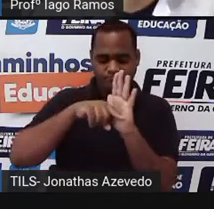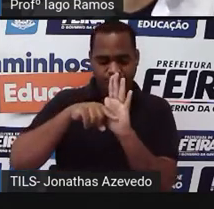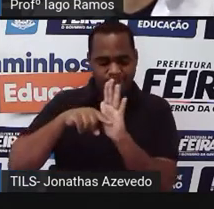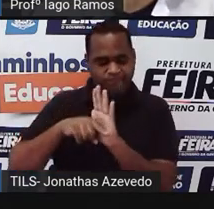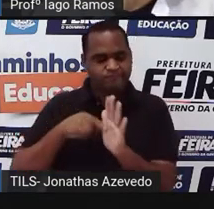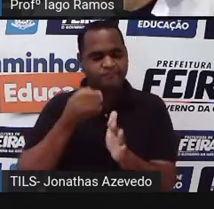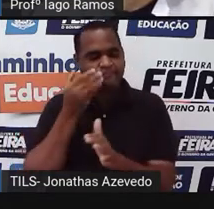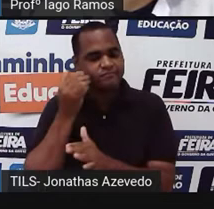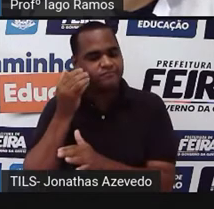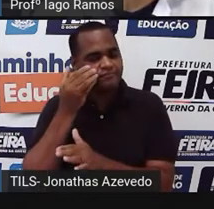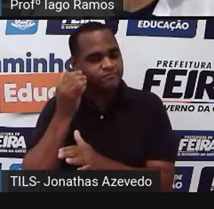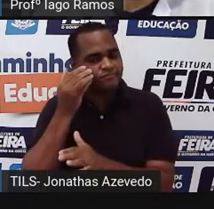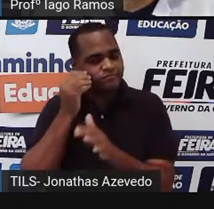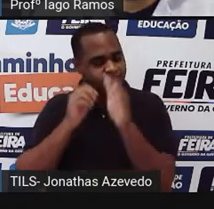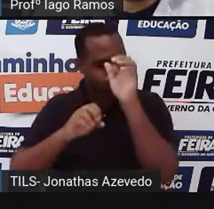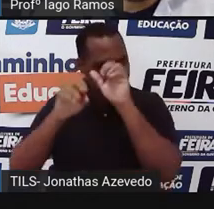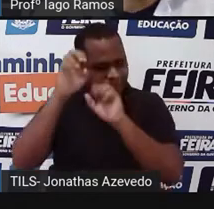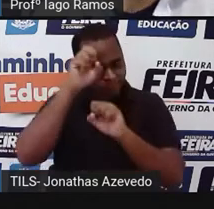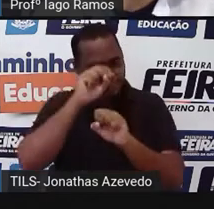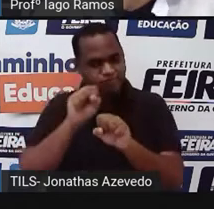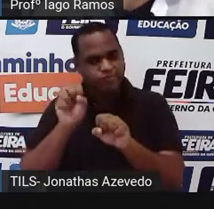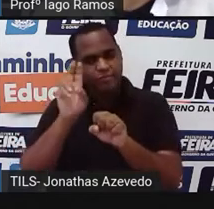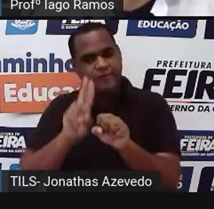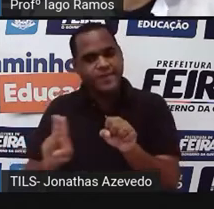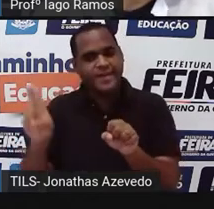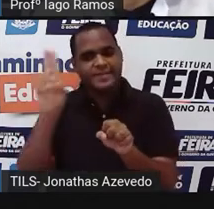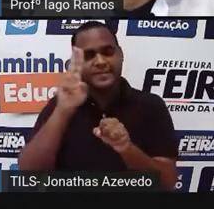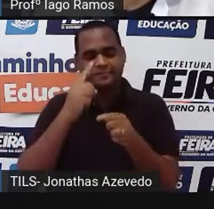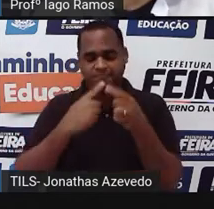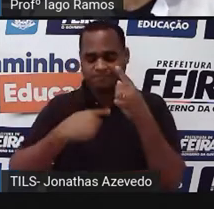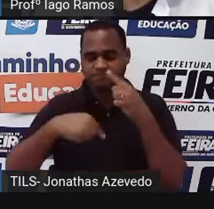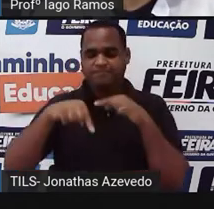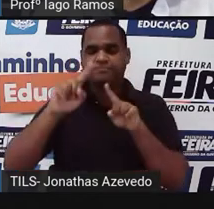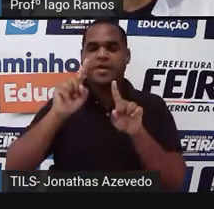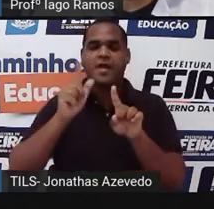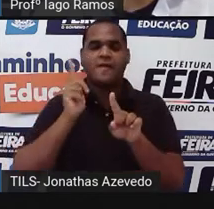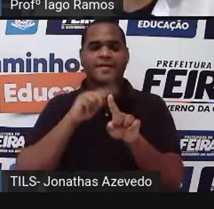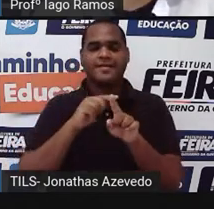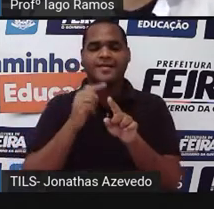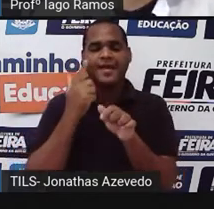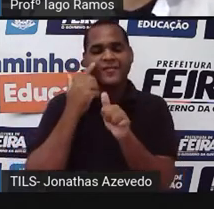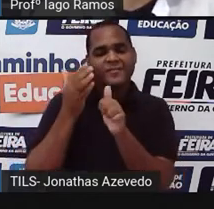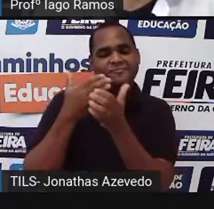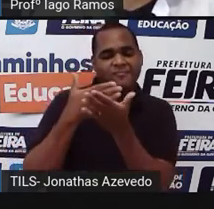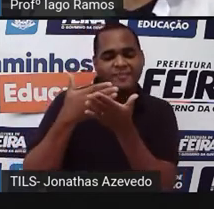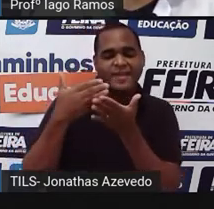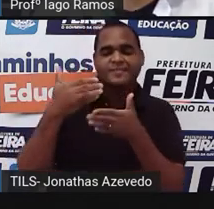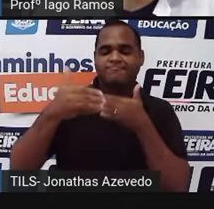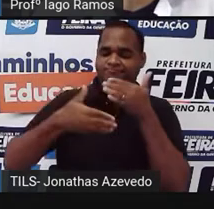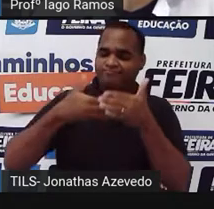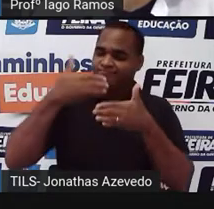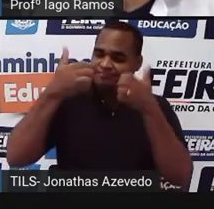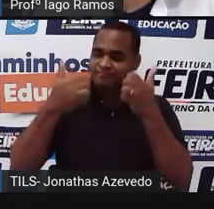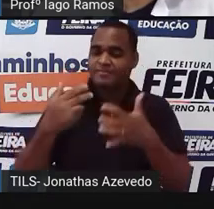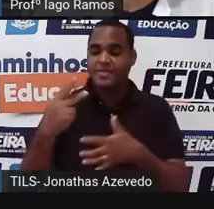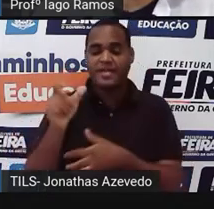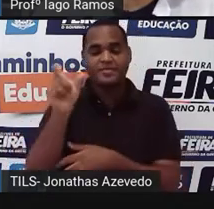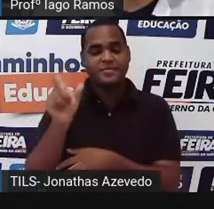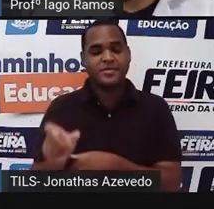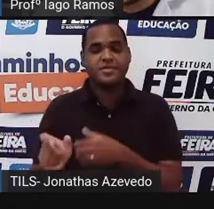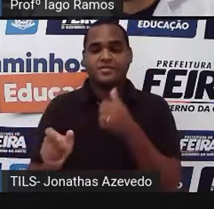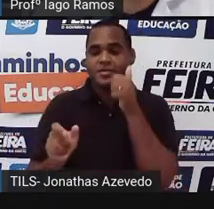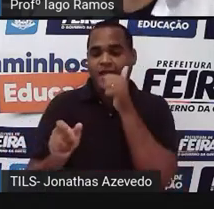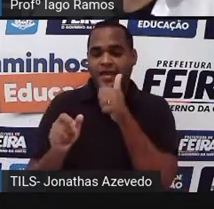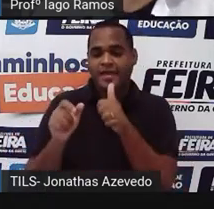da matemática em uma universidade, certo? E aí começa a trajetória de Catherine no mundo